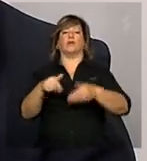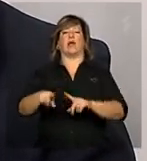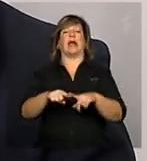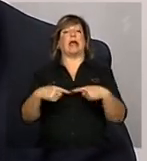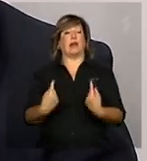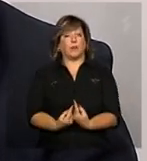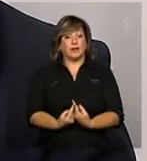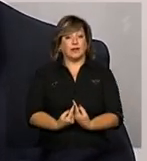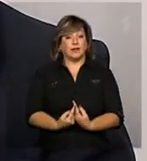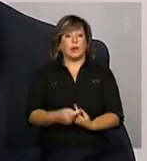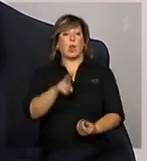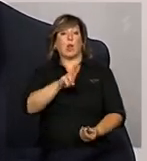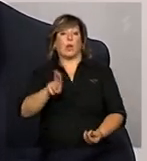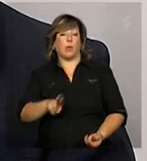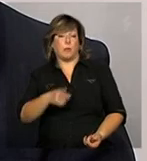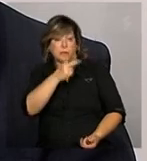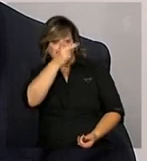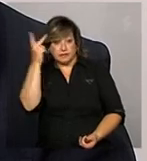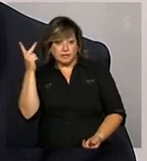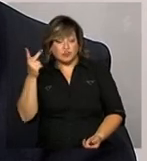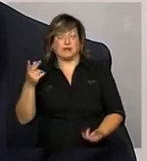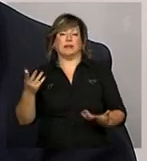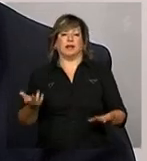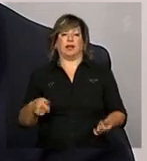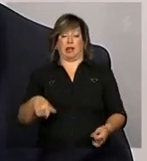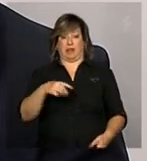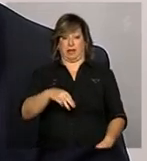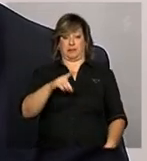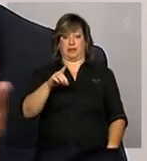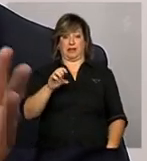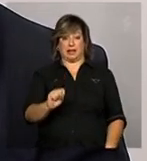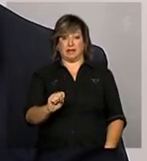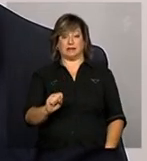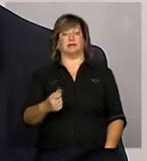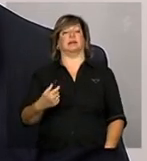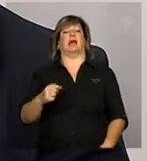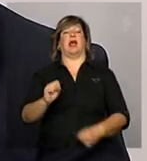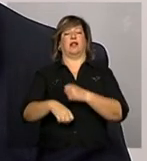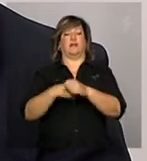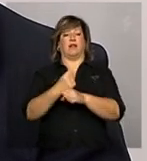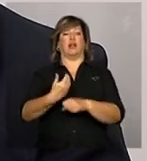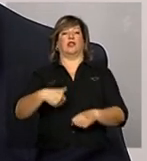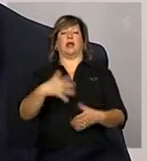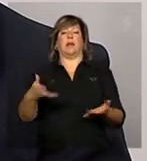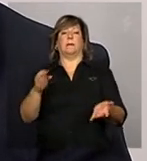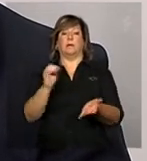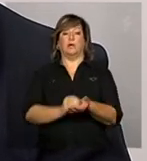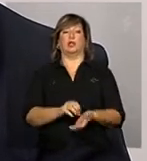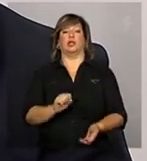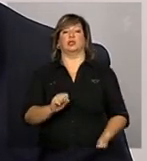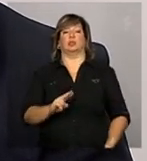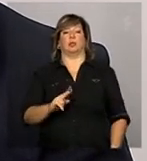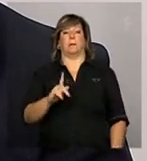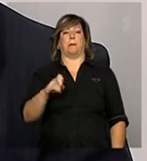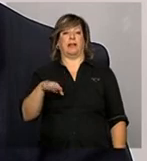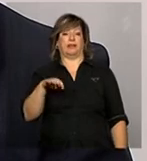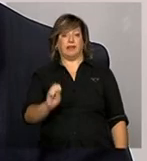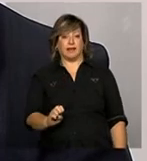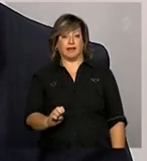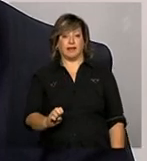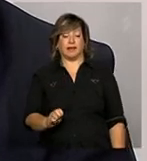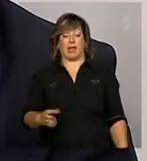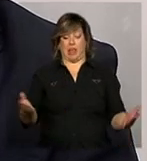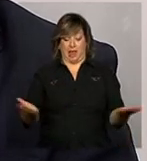O MDS agora, no ano que vem, nós também queremos colocar a questão do suplente, o sistema, mas na